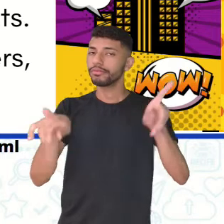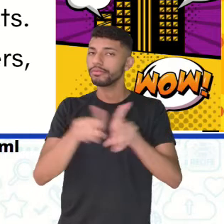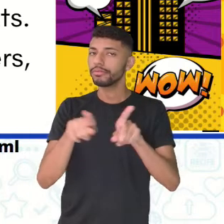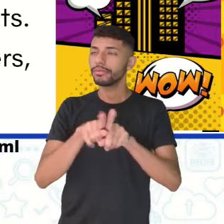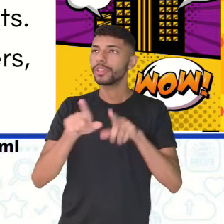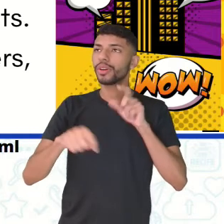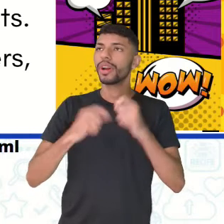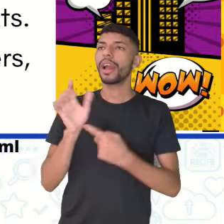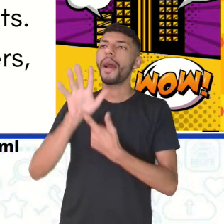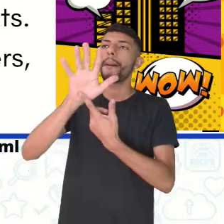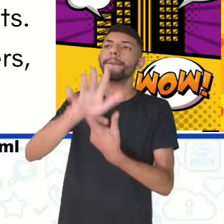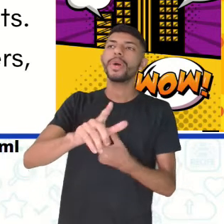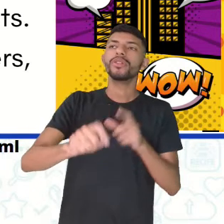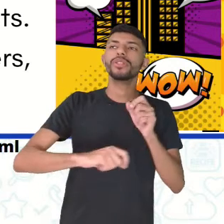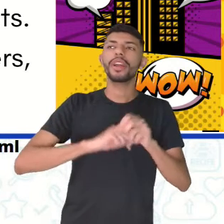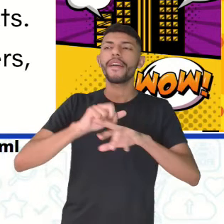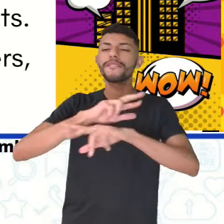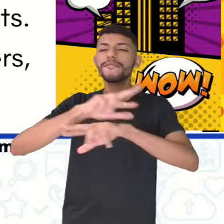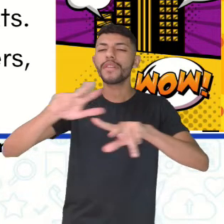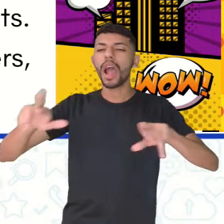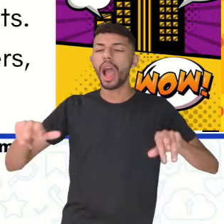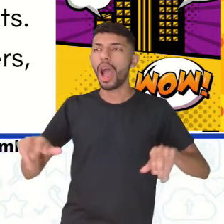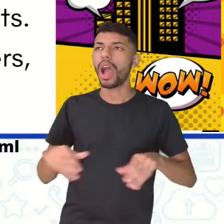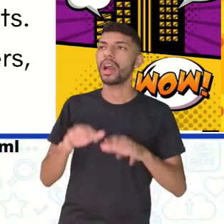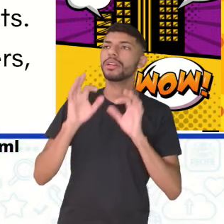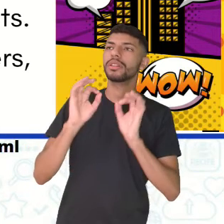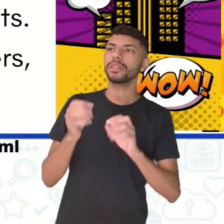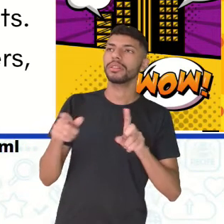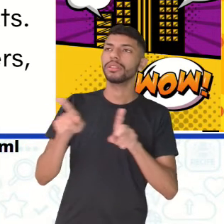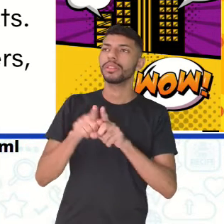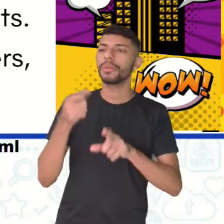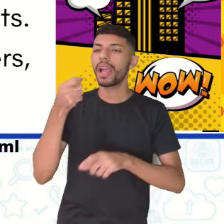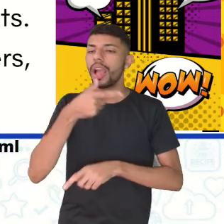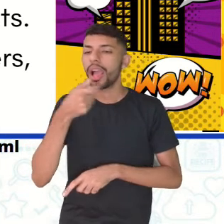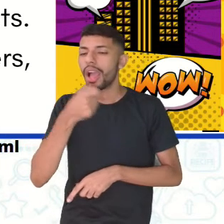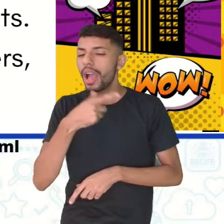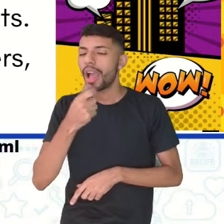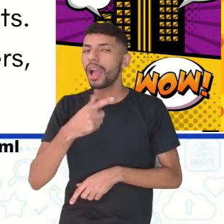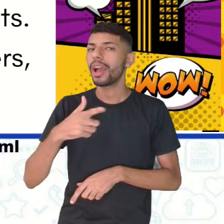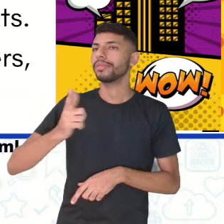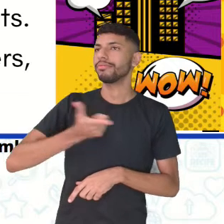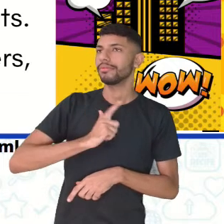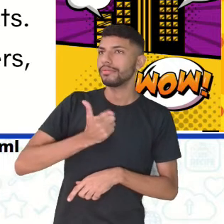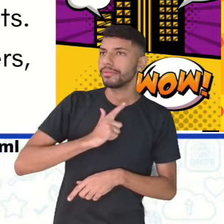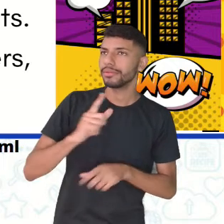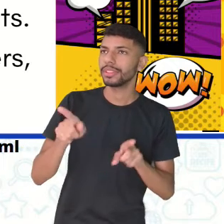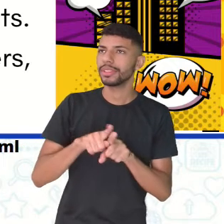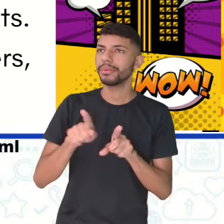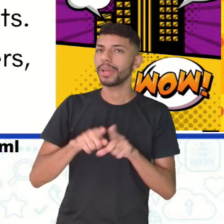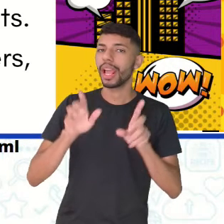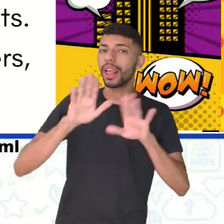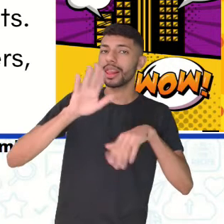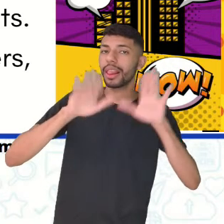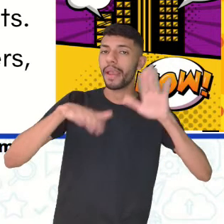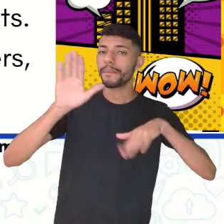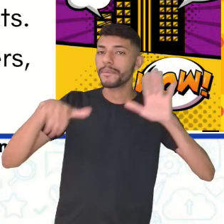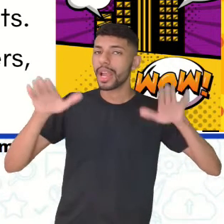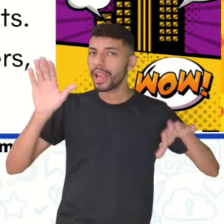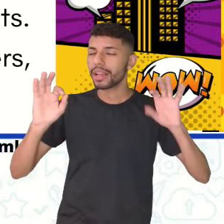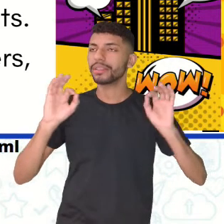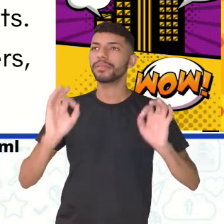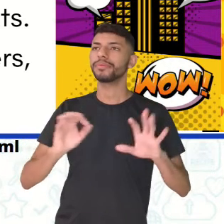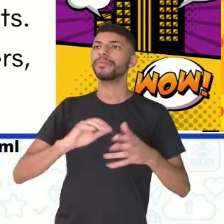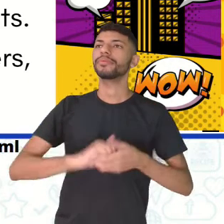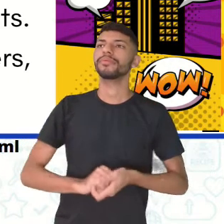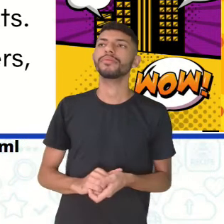Elas apresentam a diversidade de publicações e de tons humorísticos. Então, varia o tom humorístico das publicações.